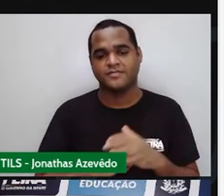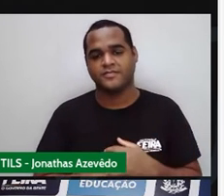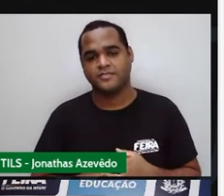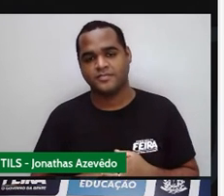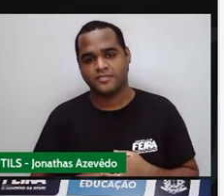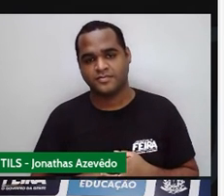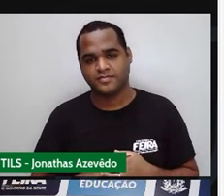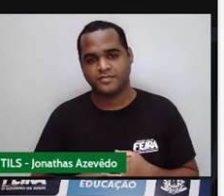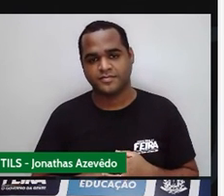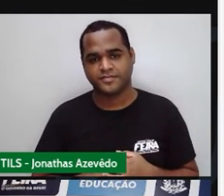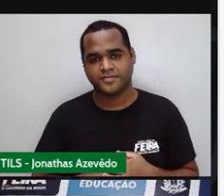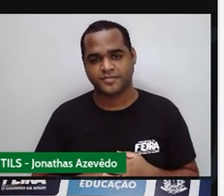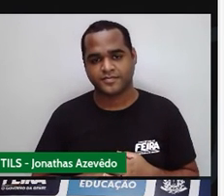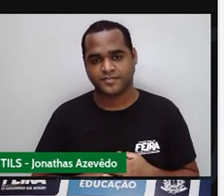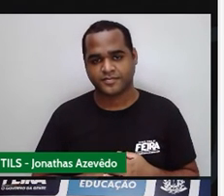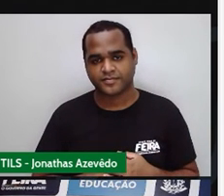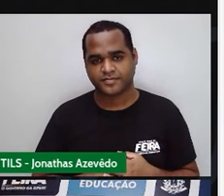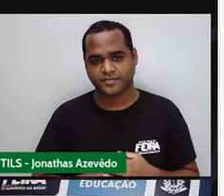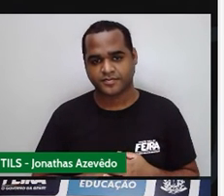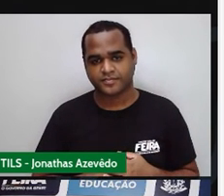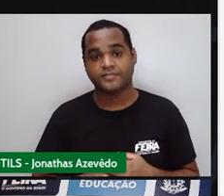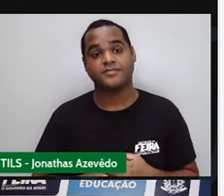Bzão, né? B maiúsculo.